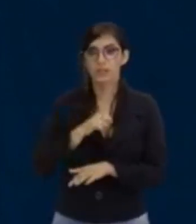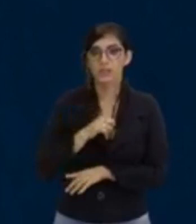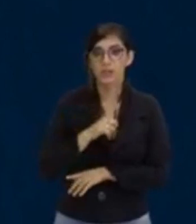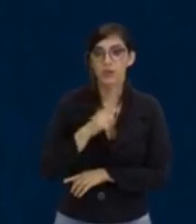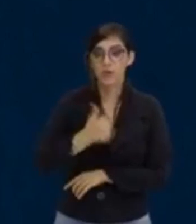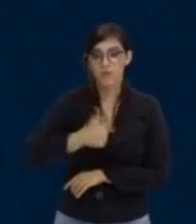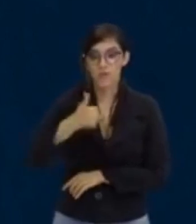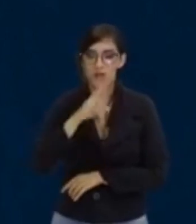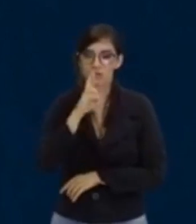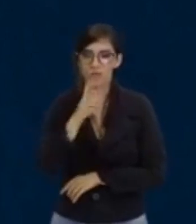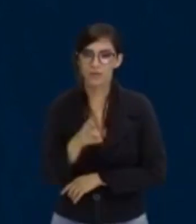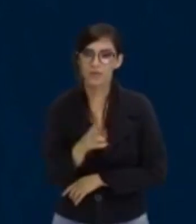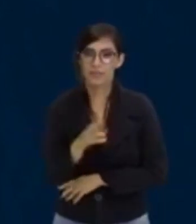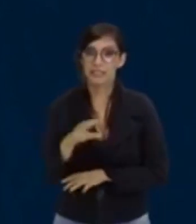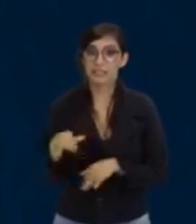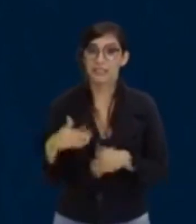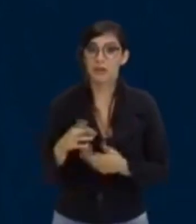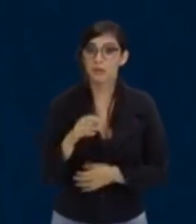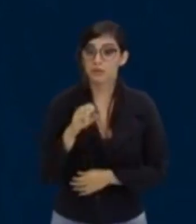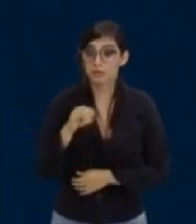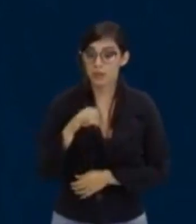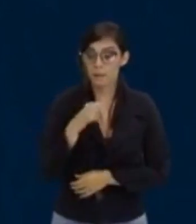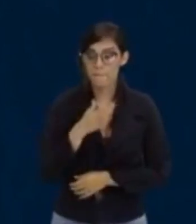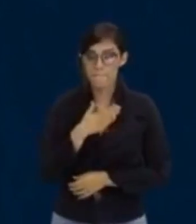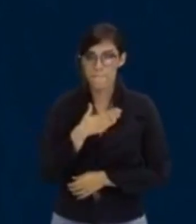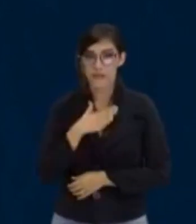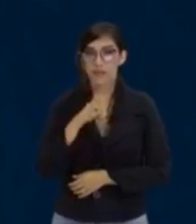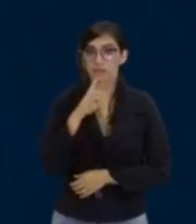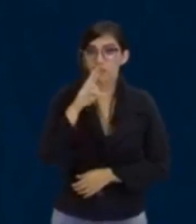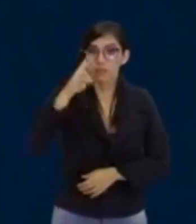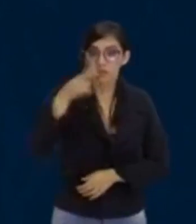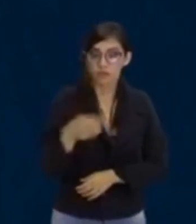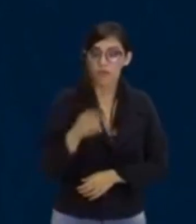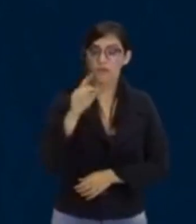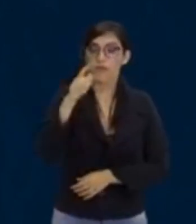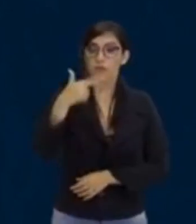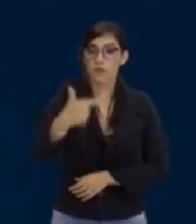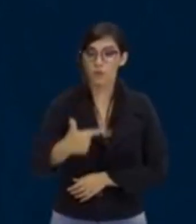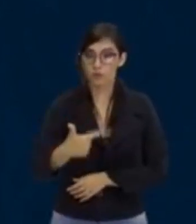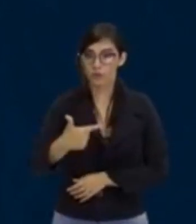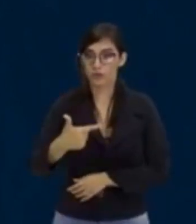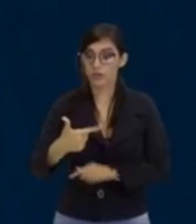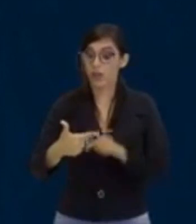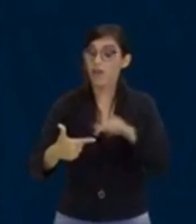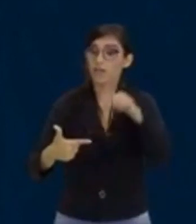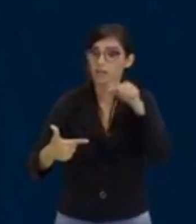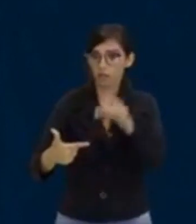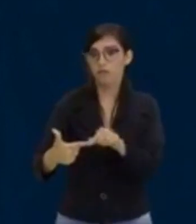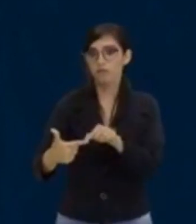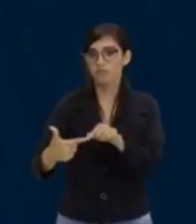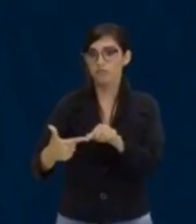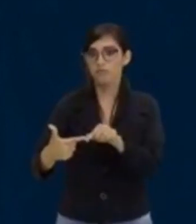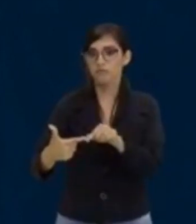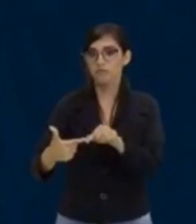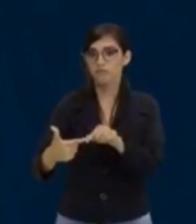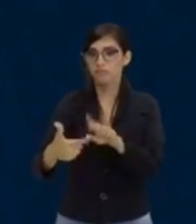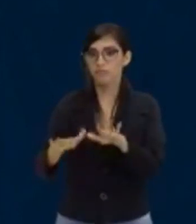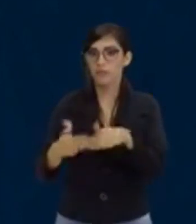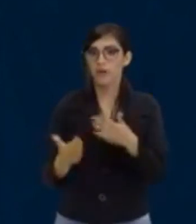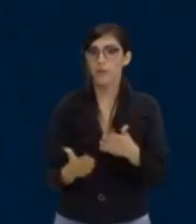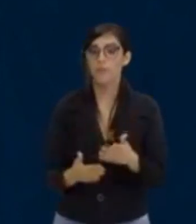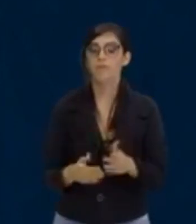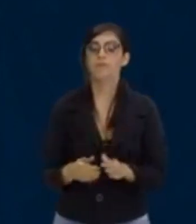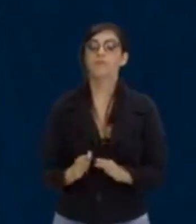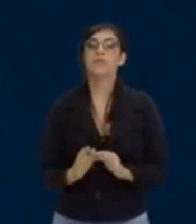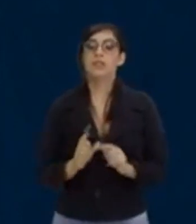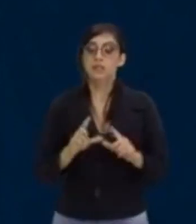coisa. Então, se eu falar que a minha resposta é dois e dois, eu estou dizendo que a minha resposta é quem? É dois. Então, se o delta... Vou repetir